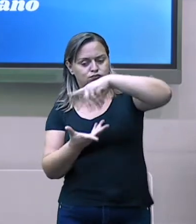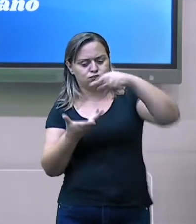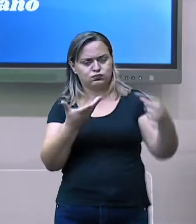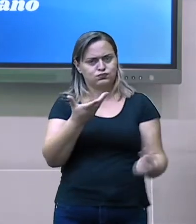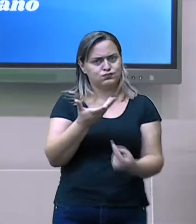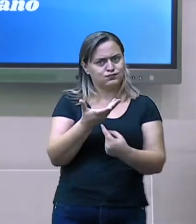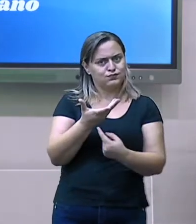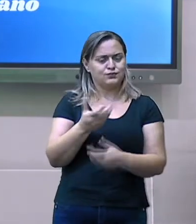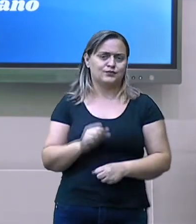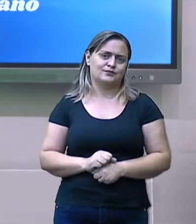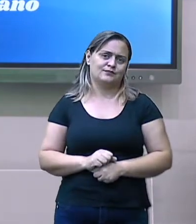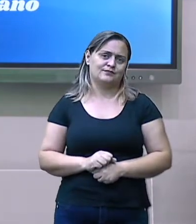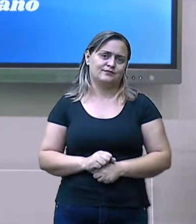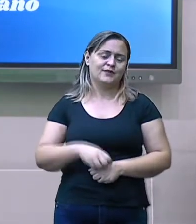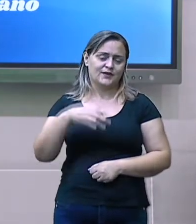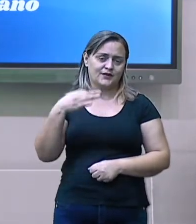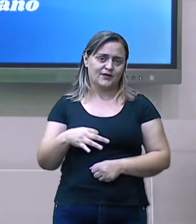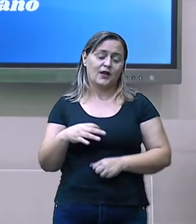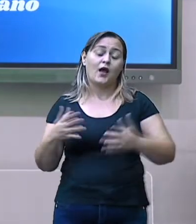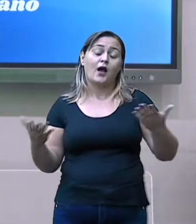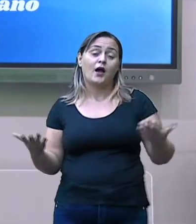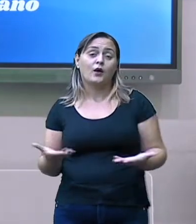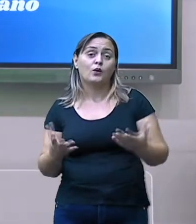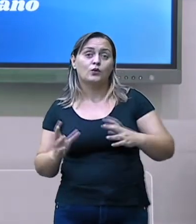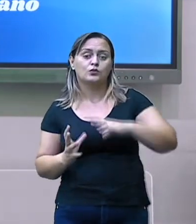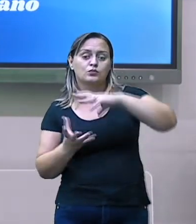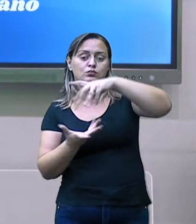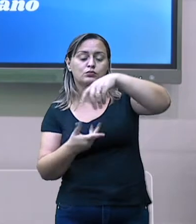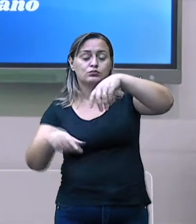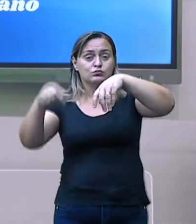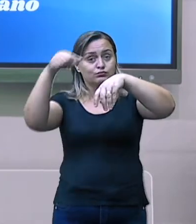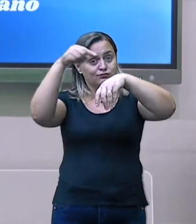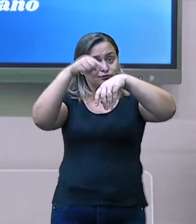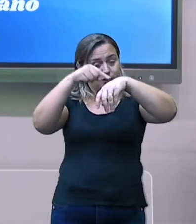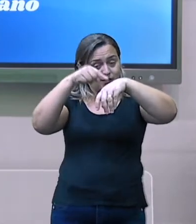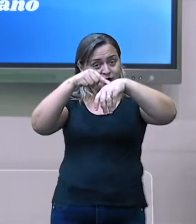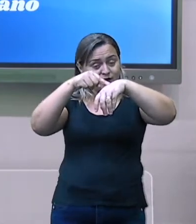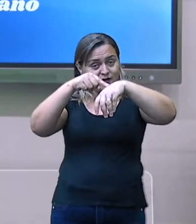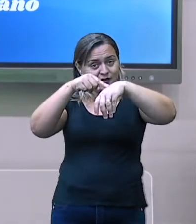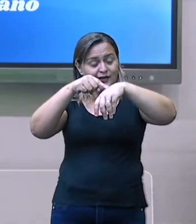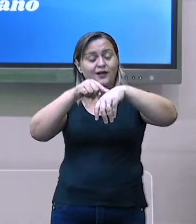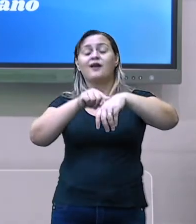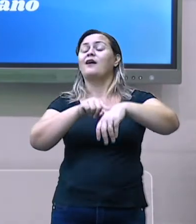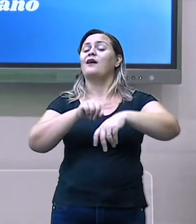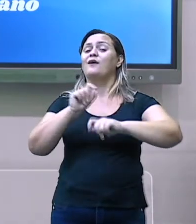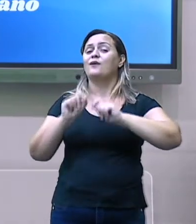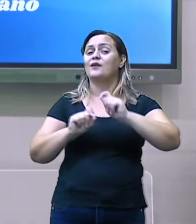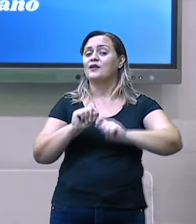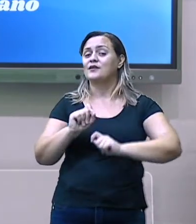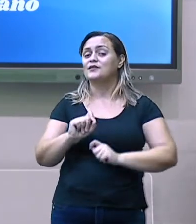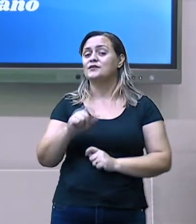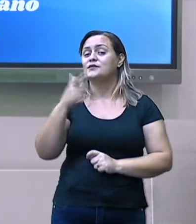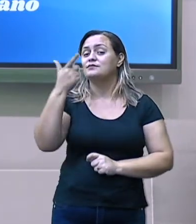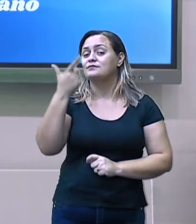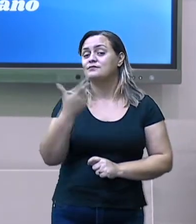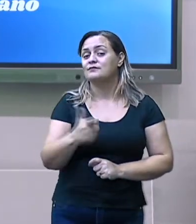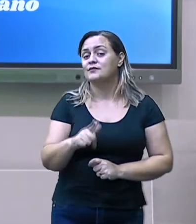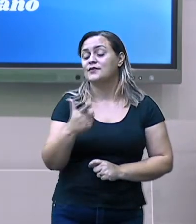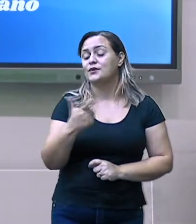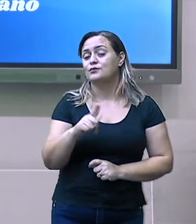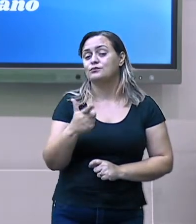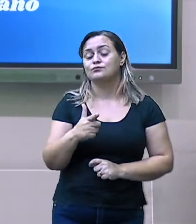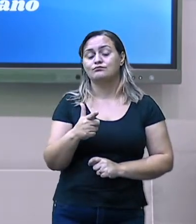temos continente, porque a região Ártica, no extremo norte do planeta, não constitui um